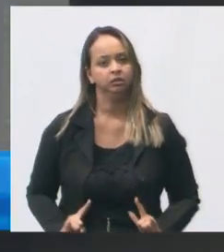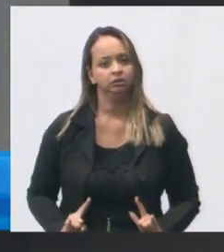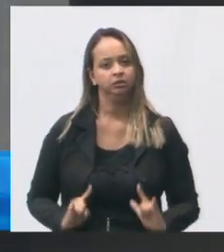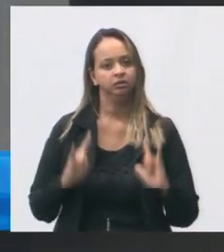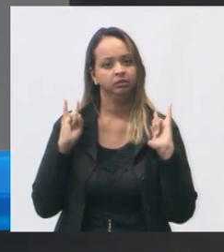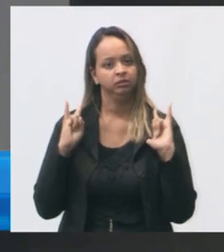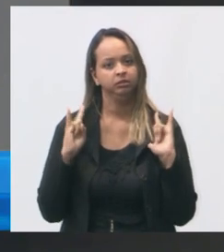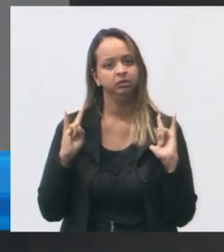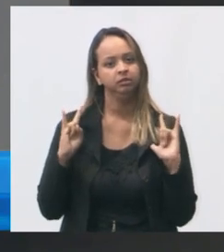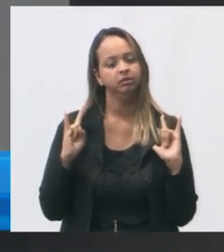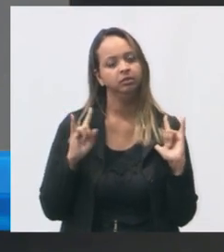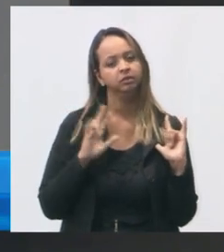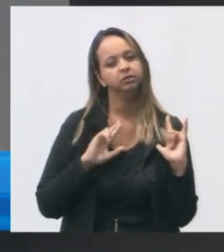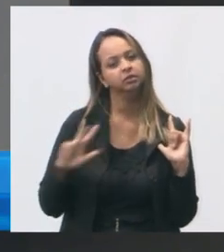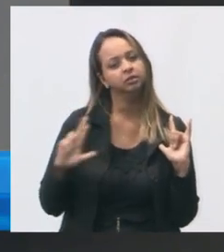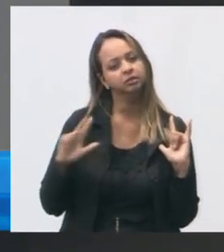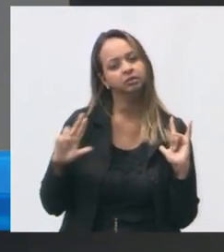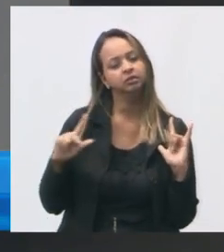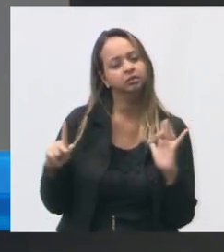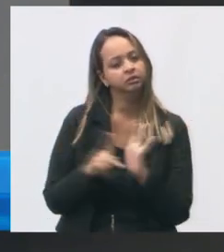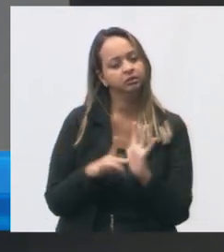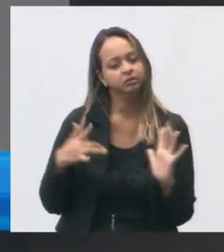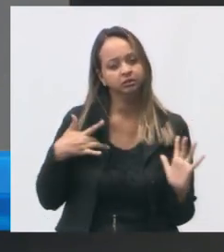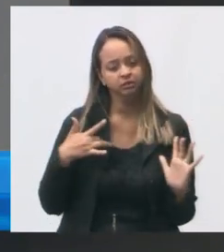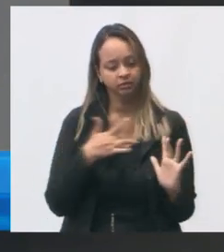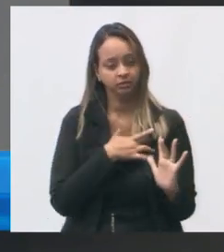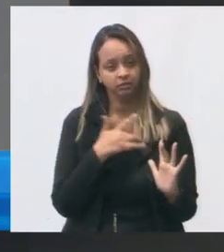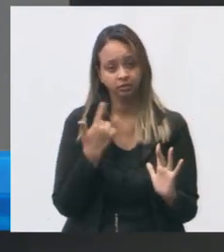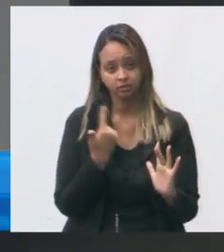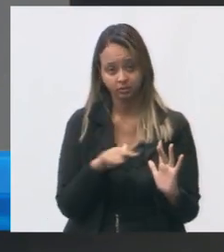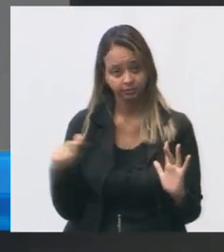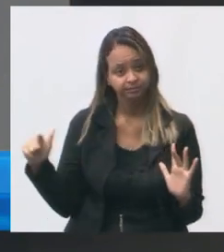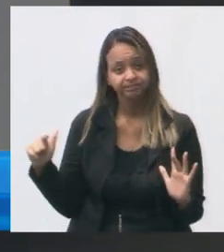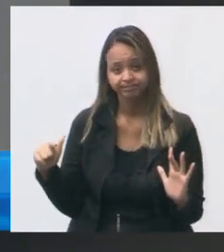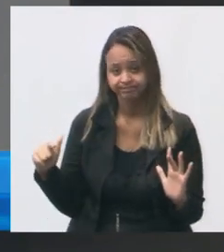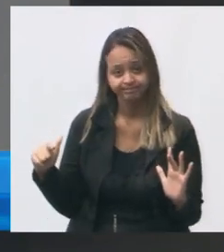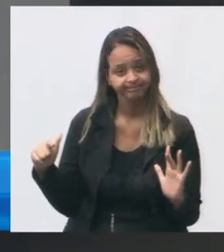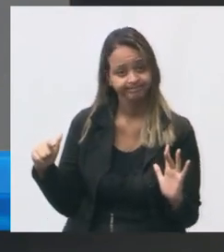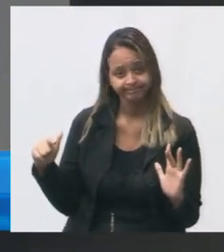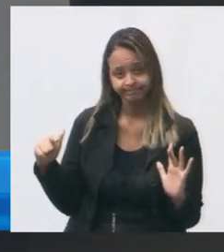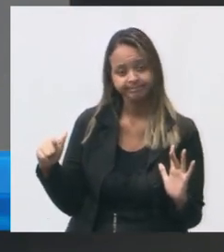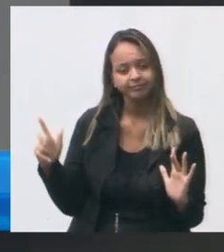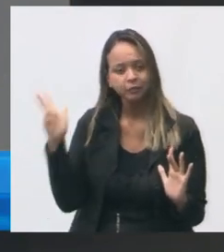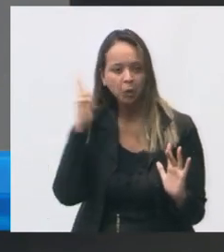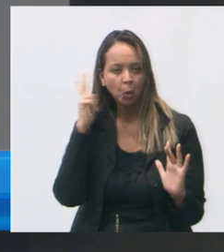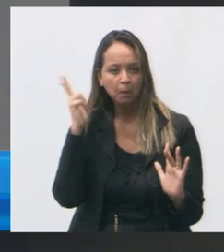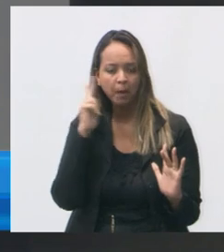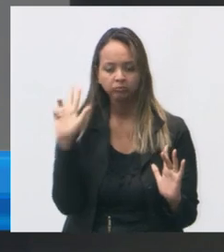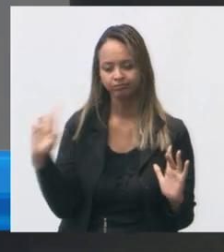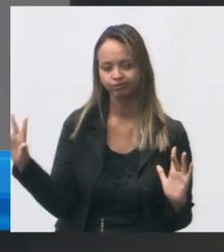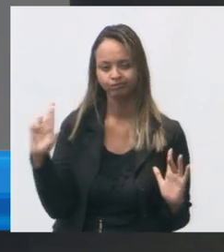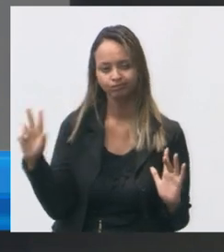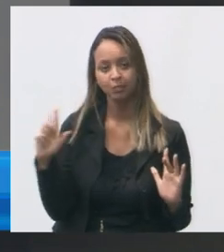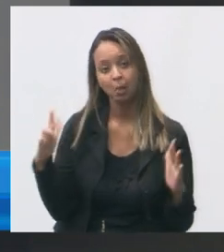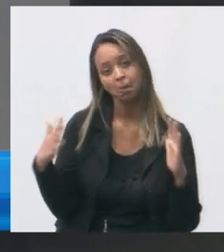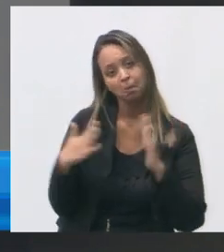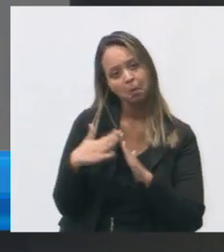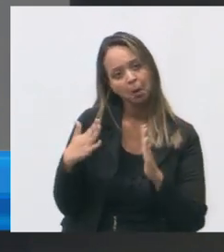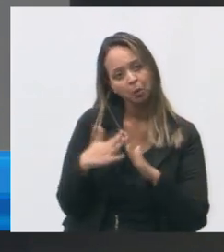padrão para ser humanidade de saúde olha lá os moradores de Santa Maria